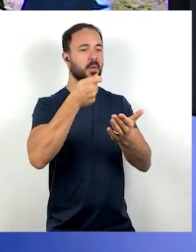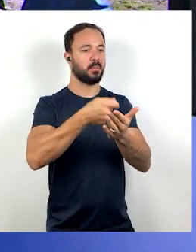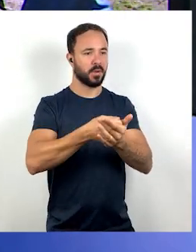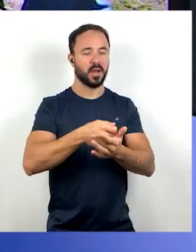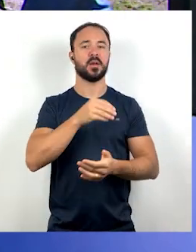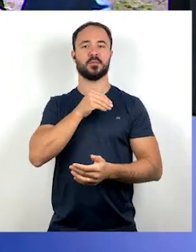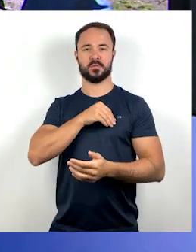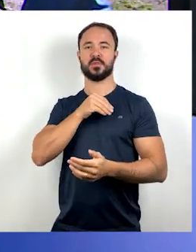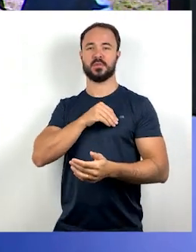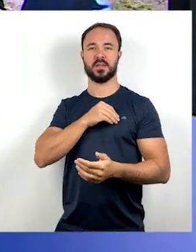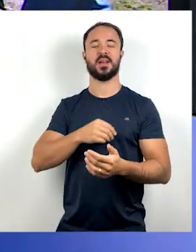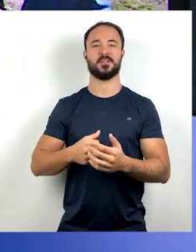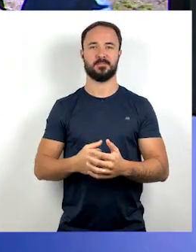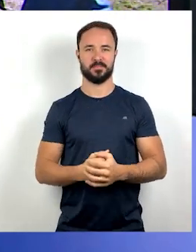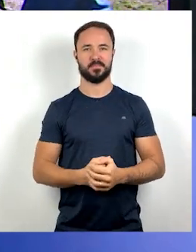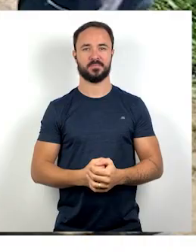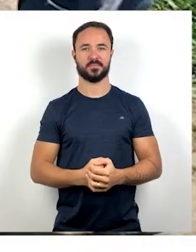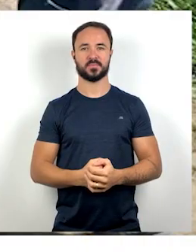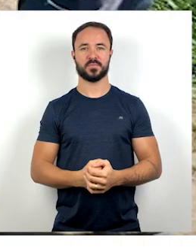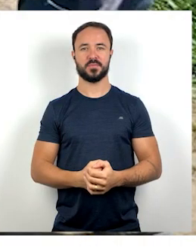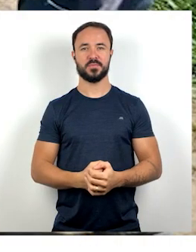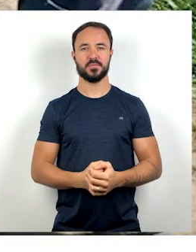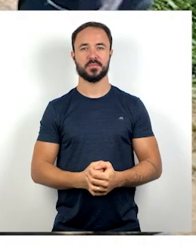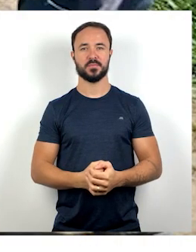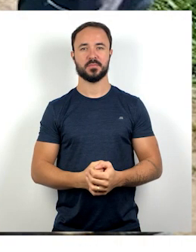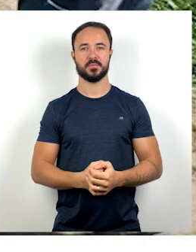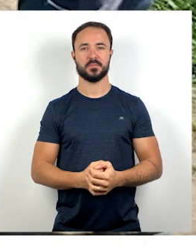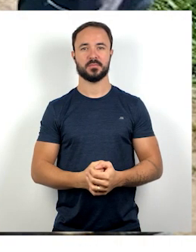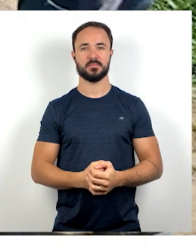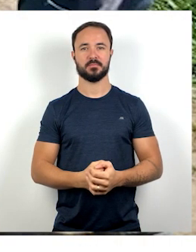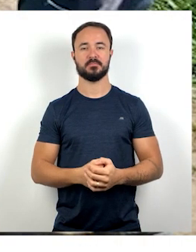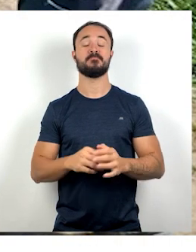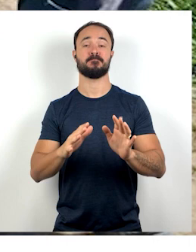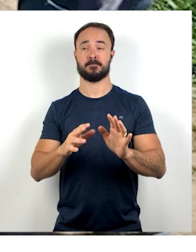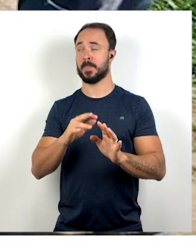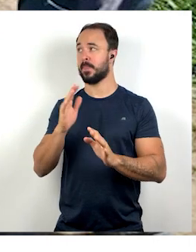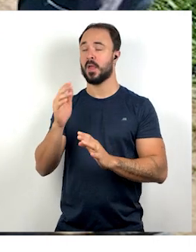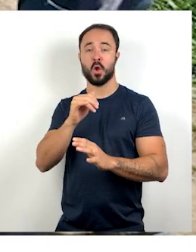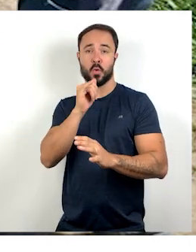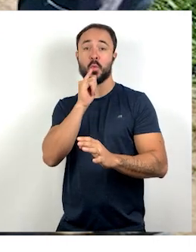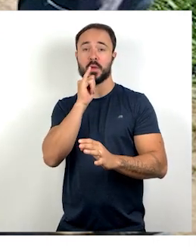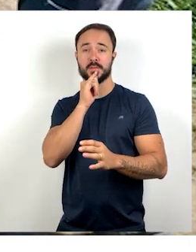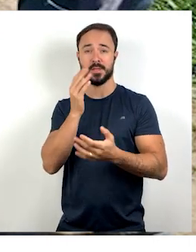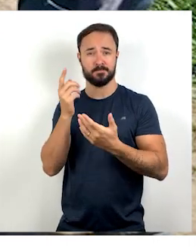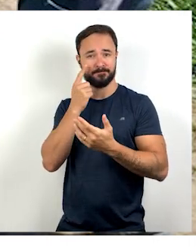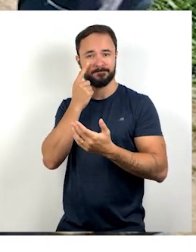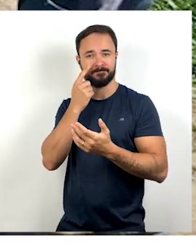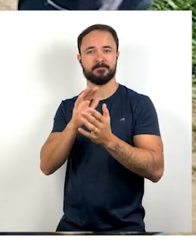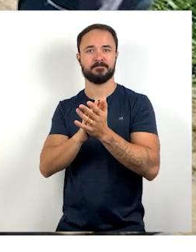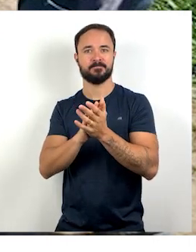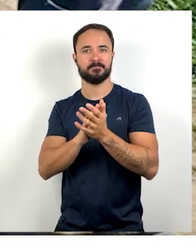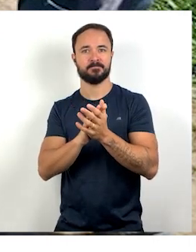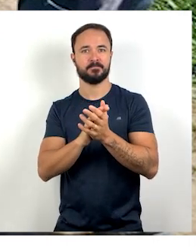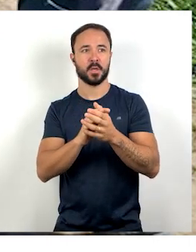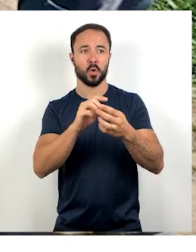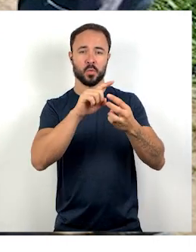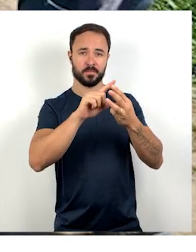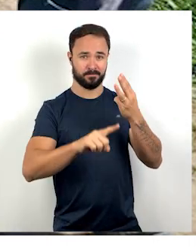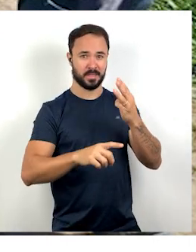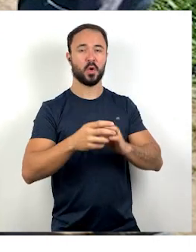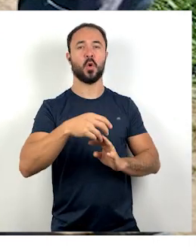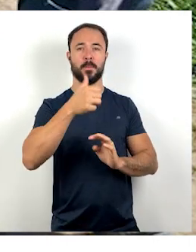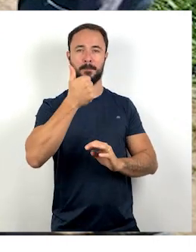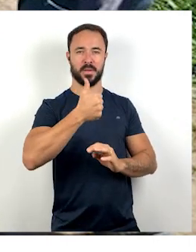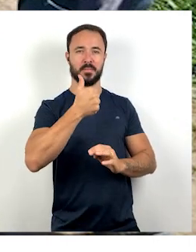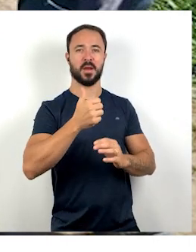aqui nós temos um exemplo de atividade no setor primário da nossa economia, que está ligada à agricultura.